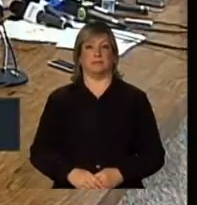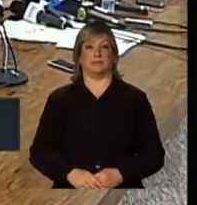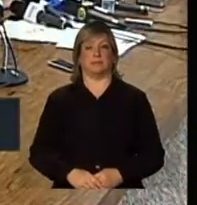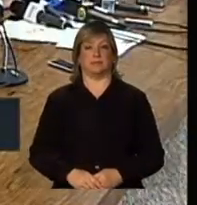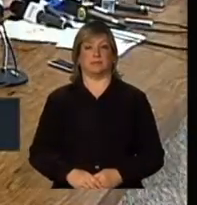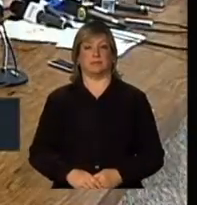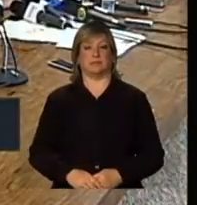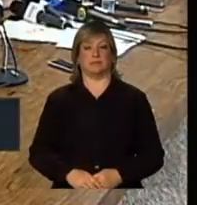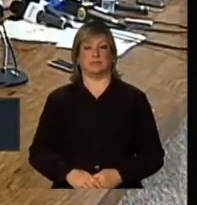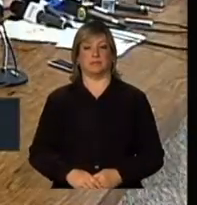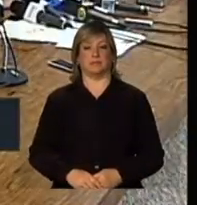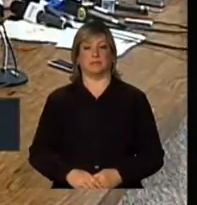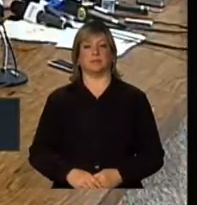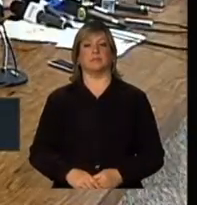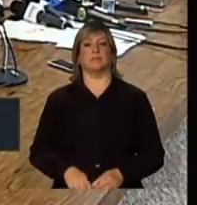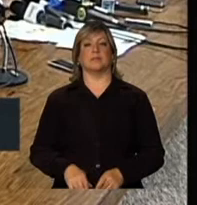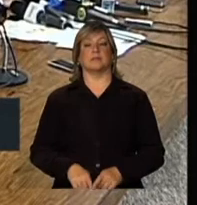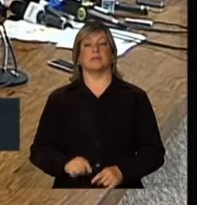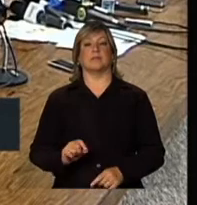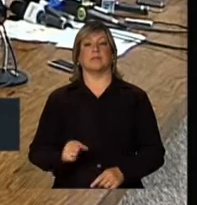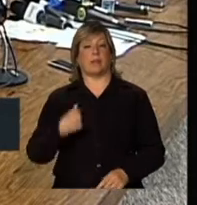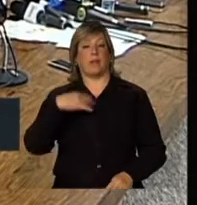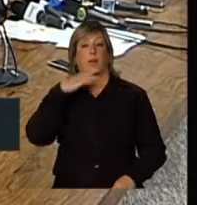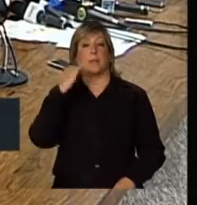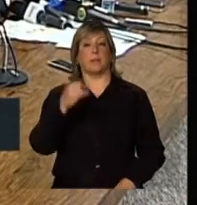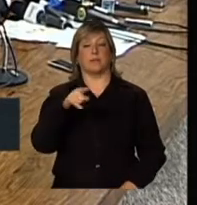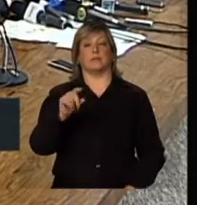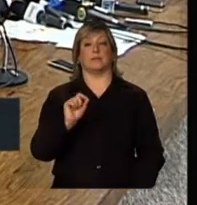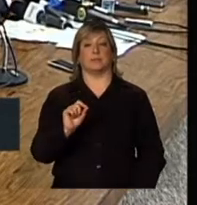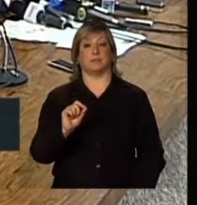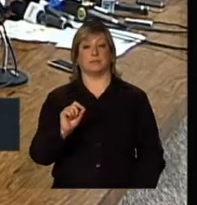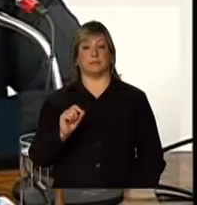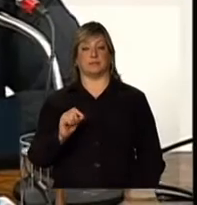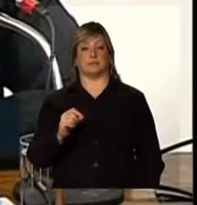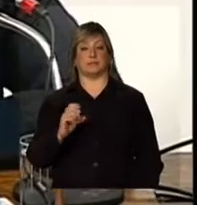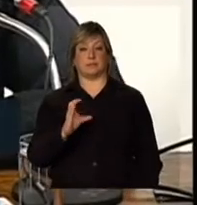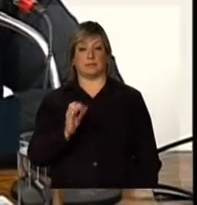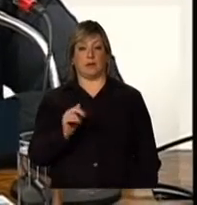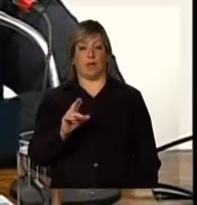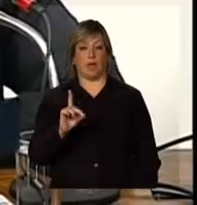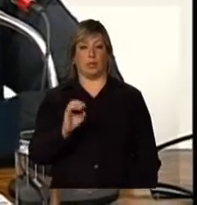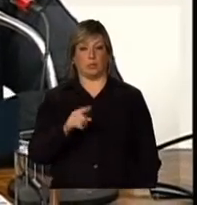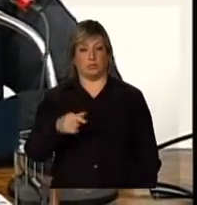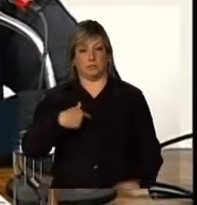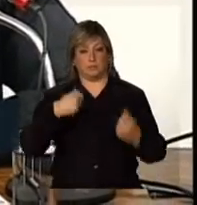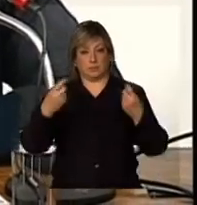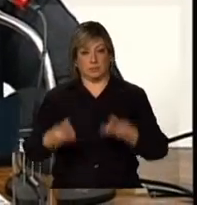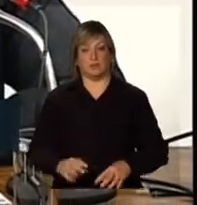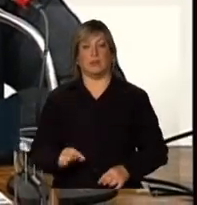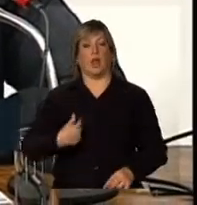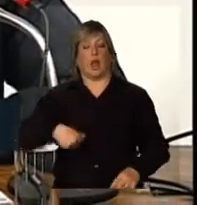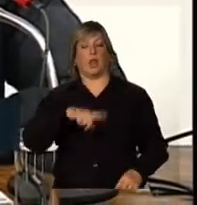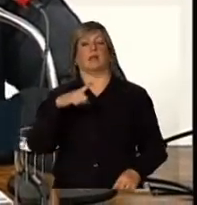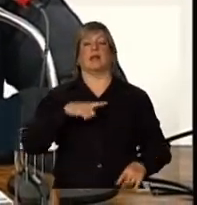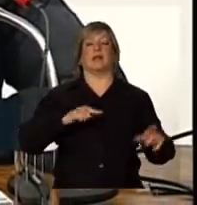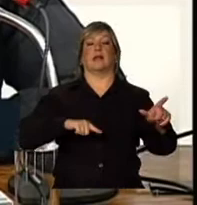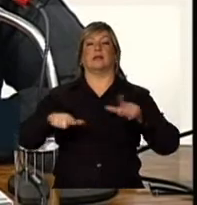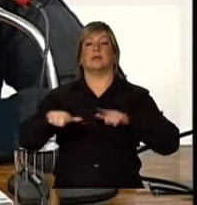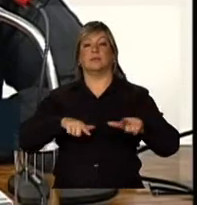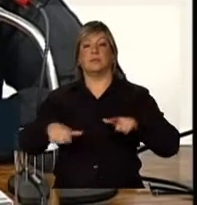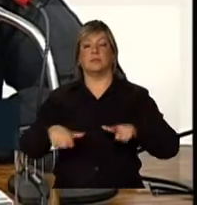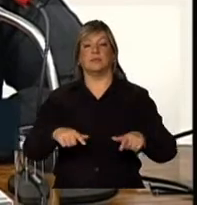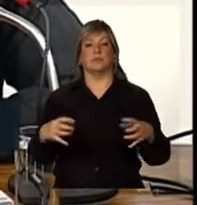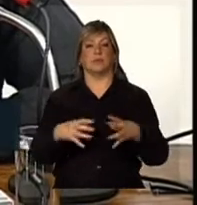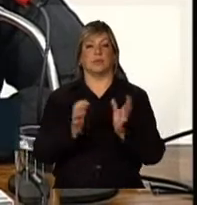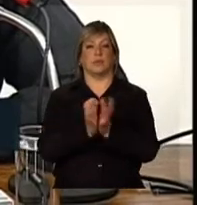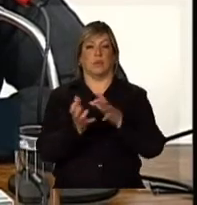O ministro Agnaldo já fez, mas eu acho importante. Nós estamos tendo todo um conjunto de ações e diálogos com